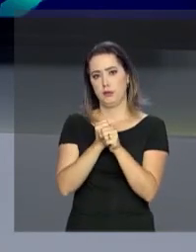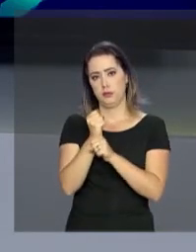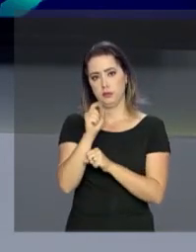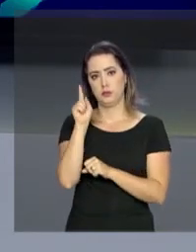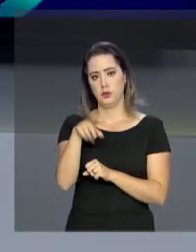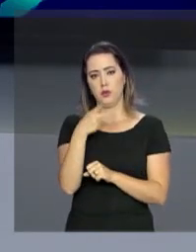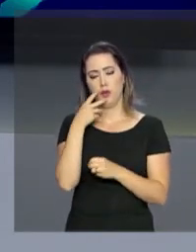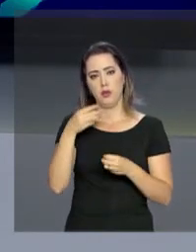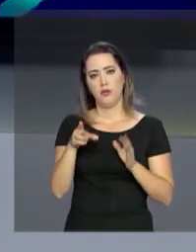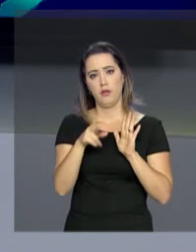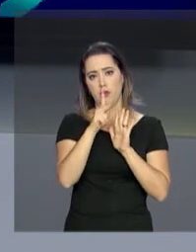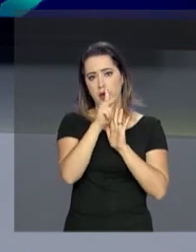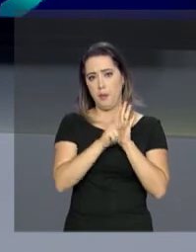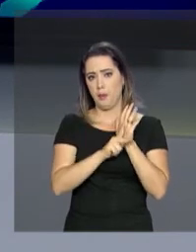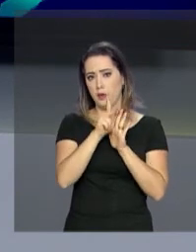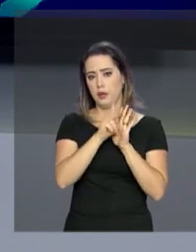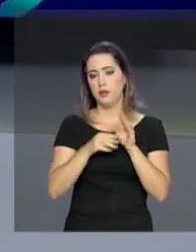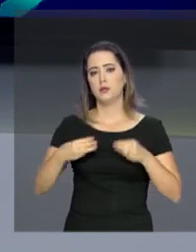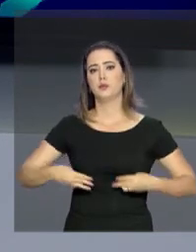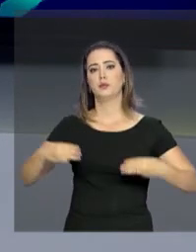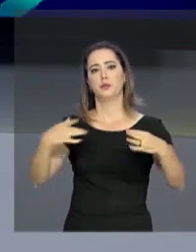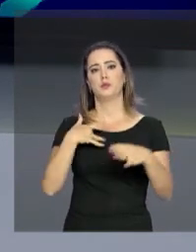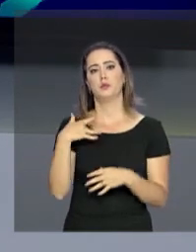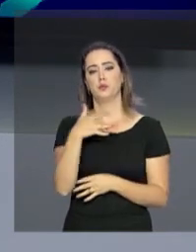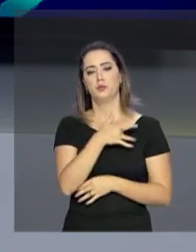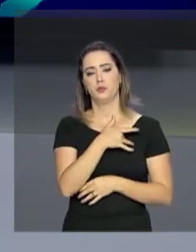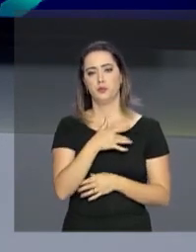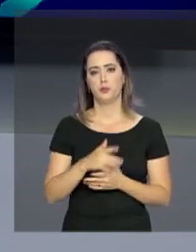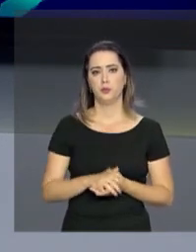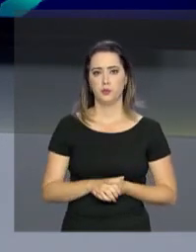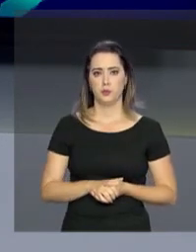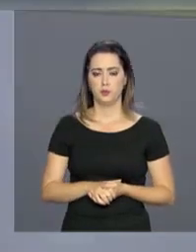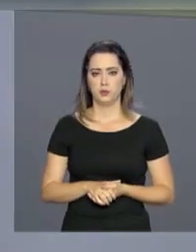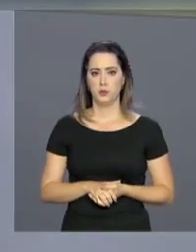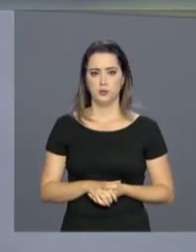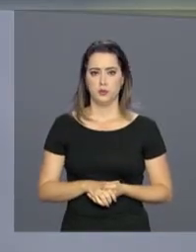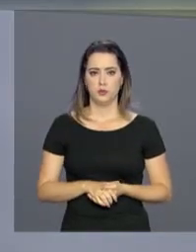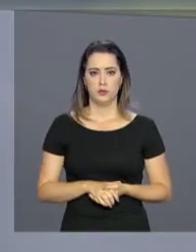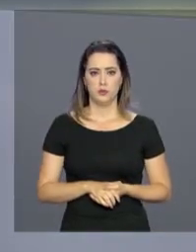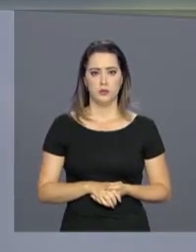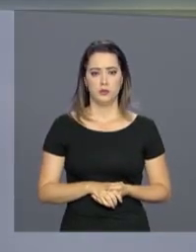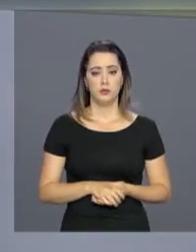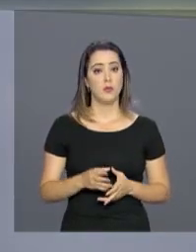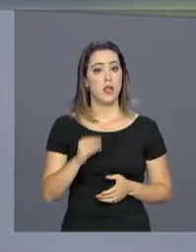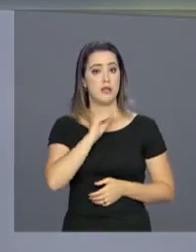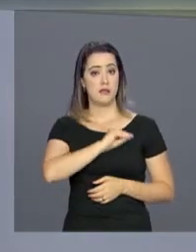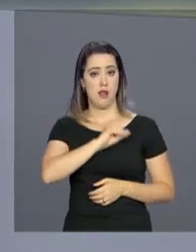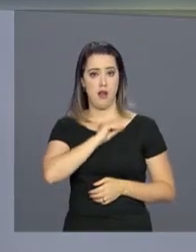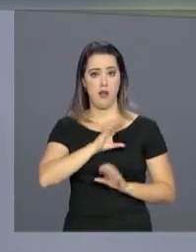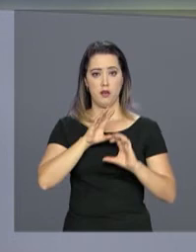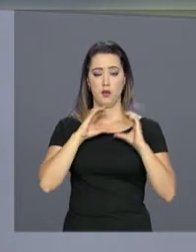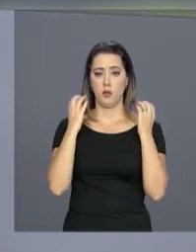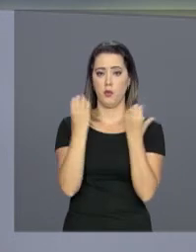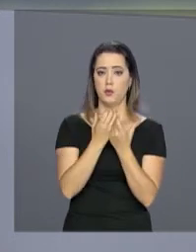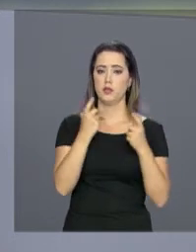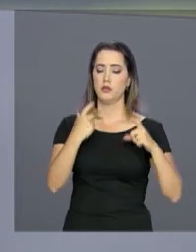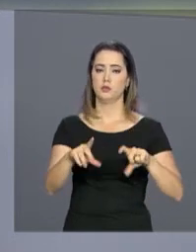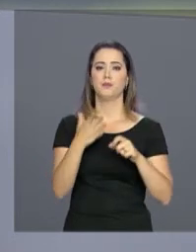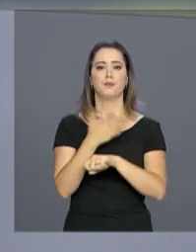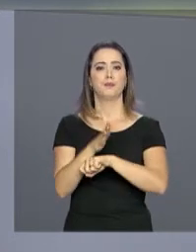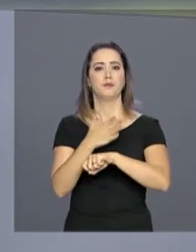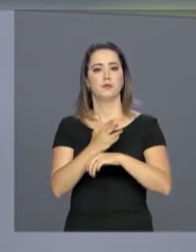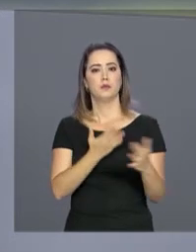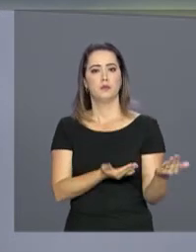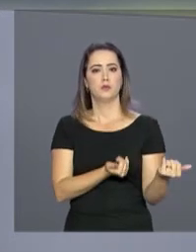diz a portaria do Ministério da Saúde que regulamenta o procedimento. Renda à comunidade local, capacitação de